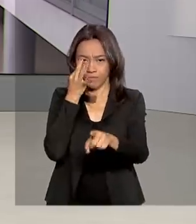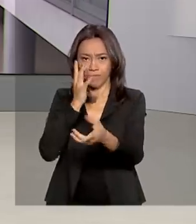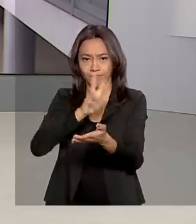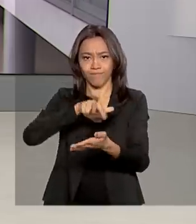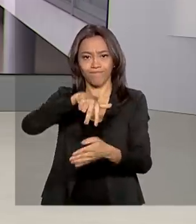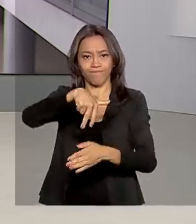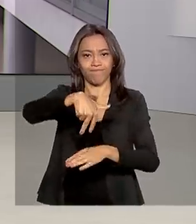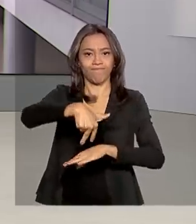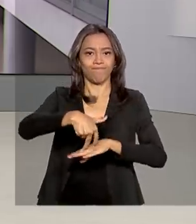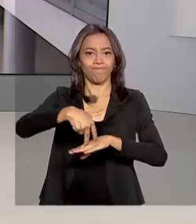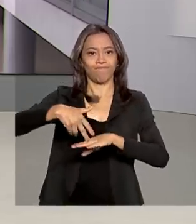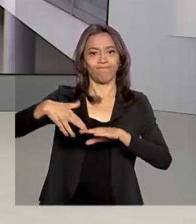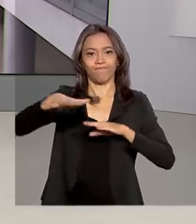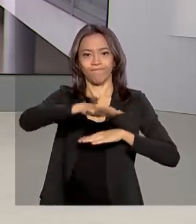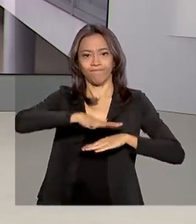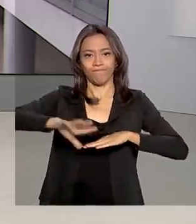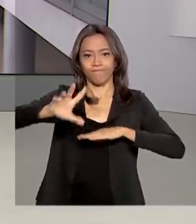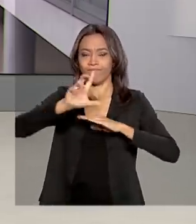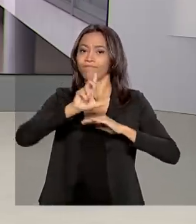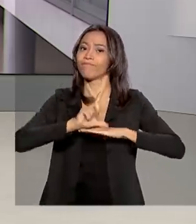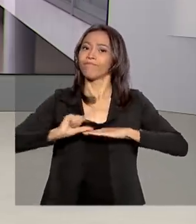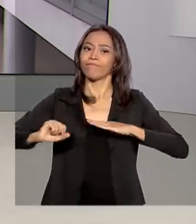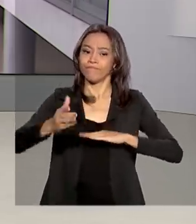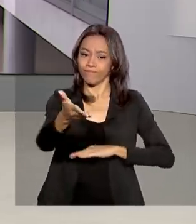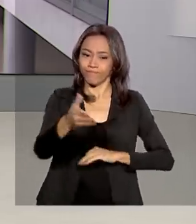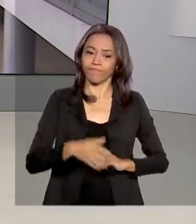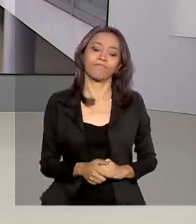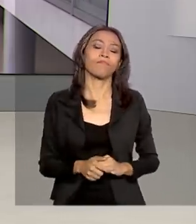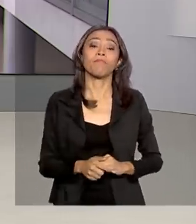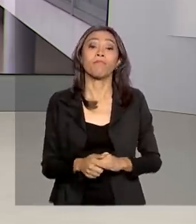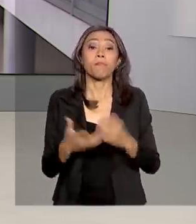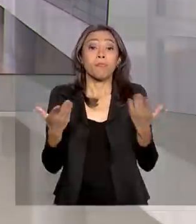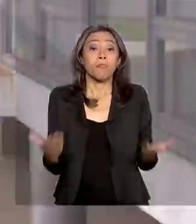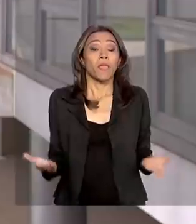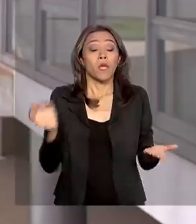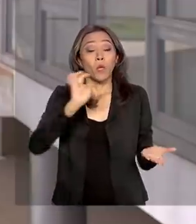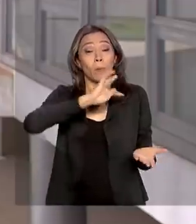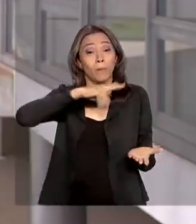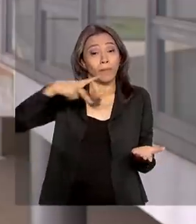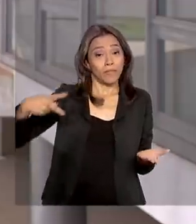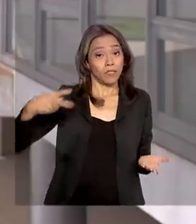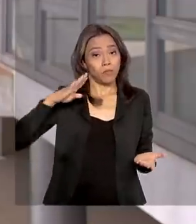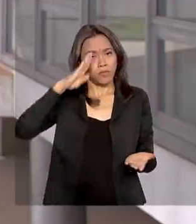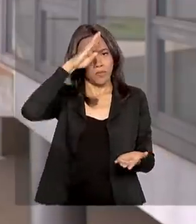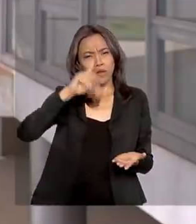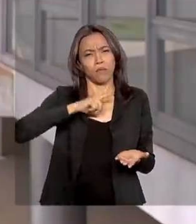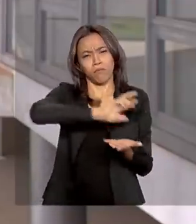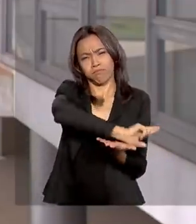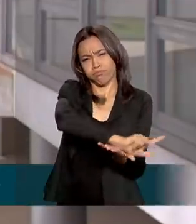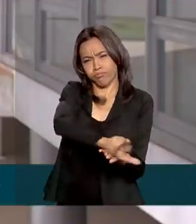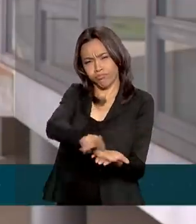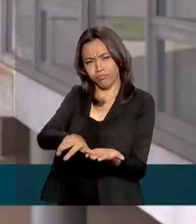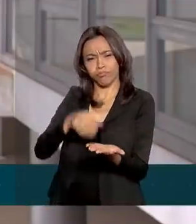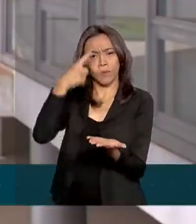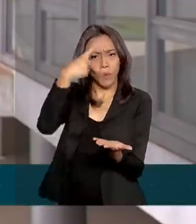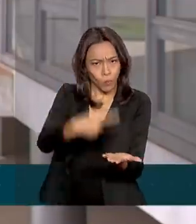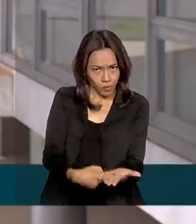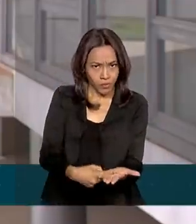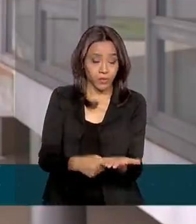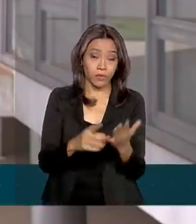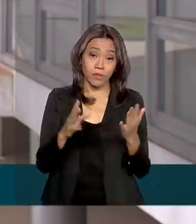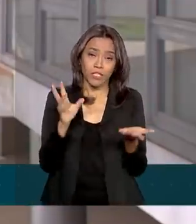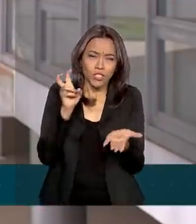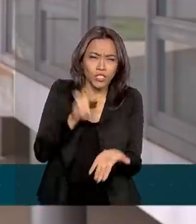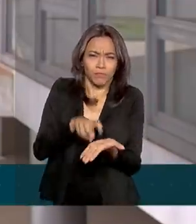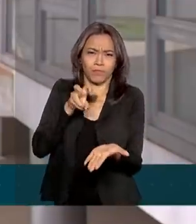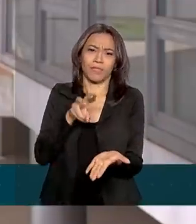Bom dia, Selma. Oi, Renata. Bom dia a você e a todos. Olha, o presidente Jair Bolsonaro tem hoje vários compromissos. Mais cedo, ele recebeu